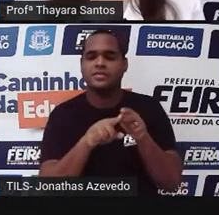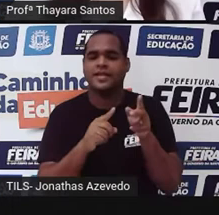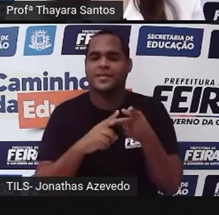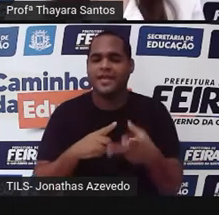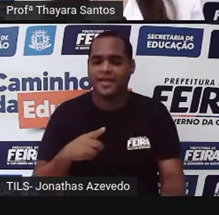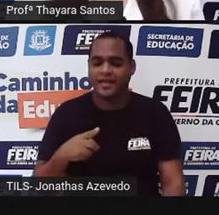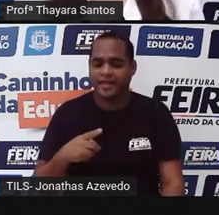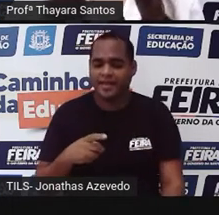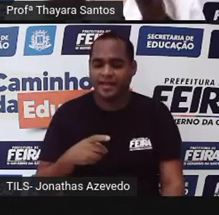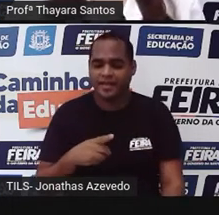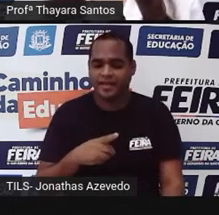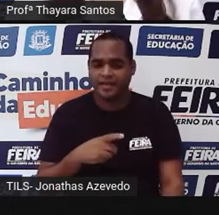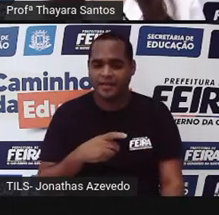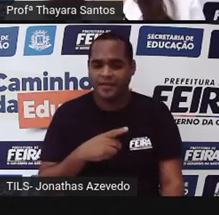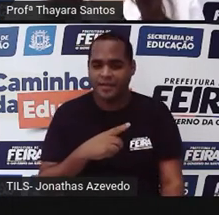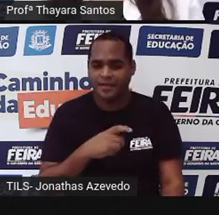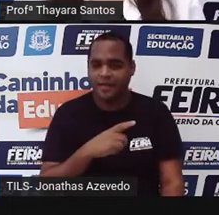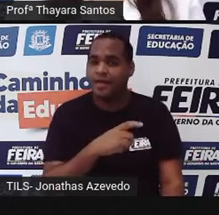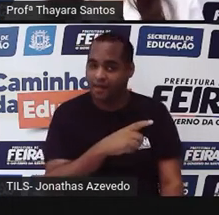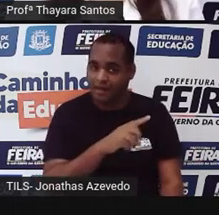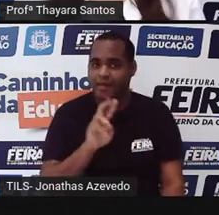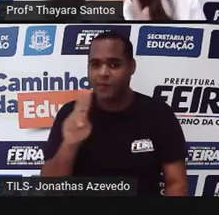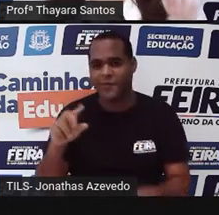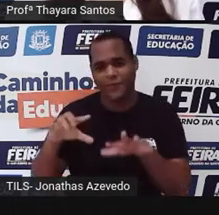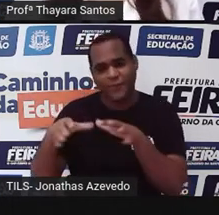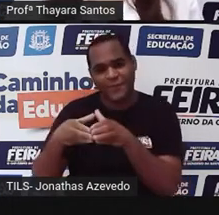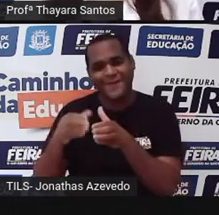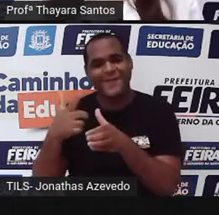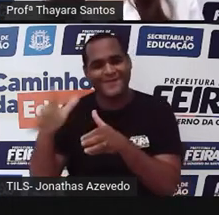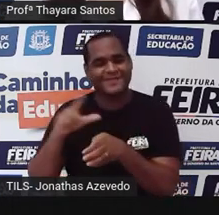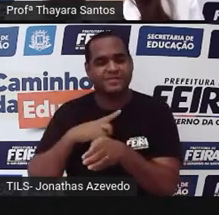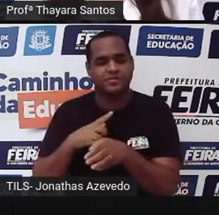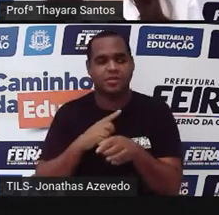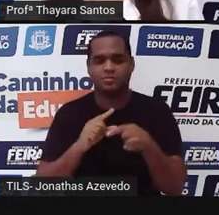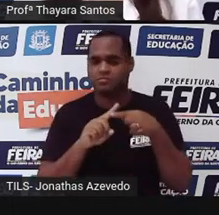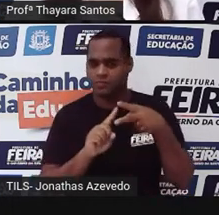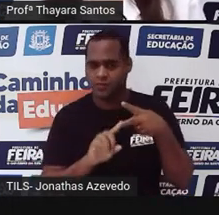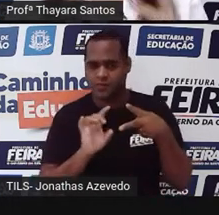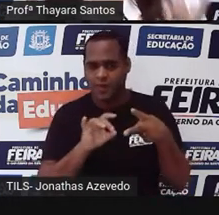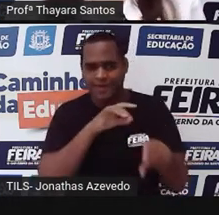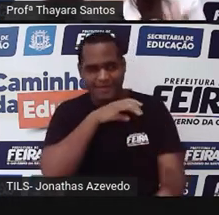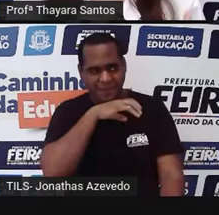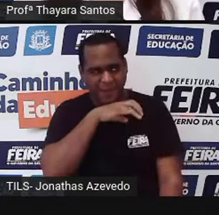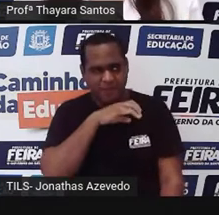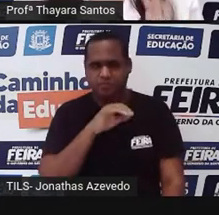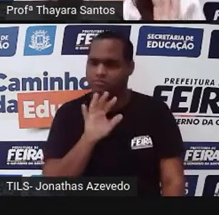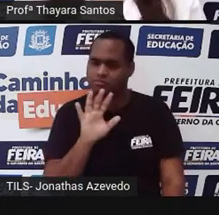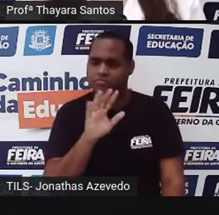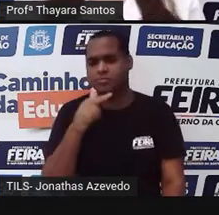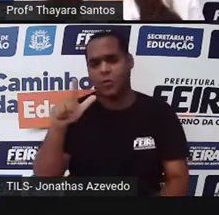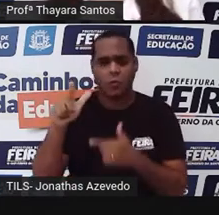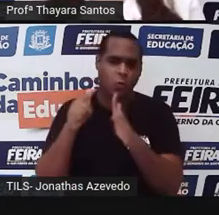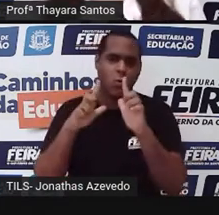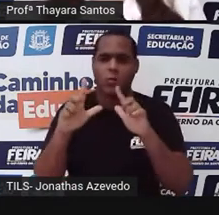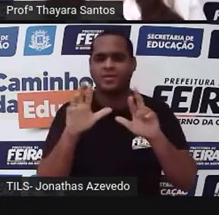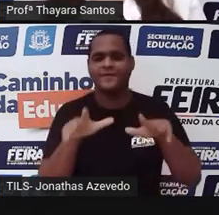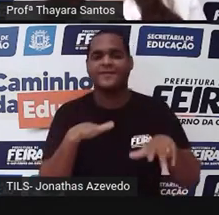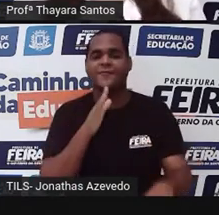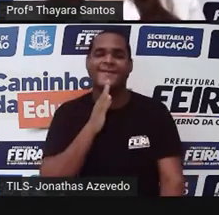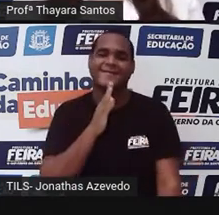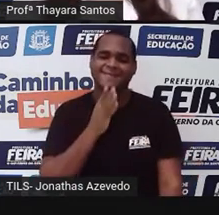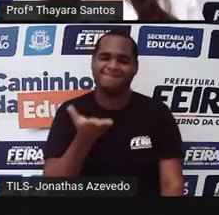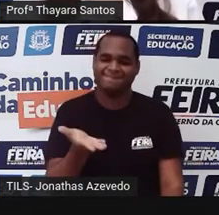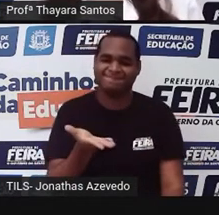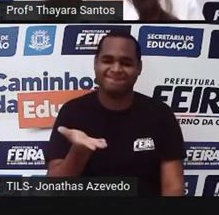minhocas são representantes do grupo dos anelídeos. Mas não só tem esses dois animais, não. Tem muitos outros e a gente vai conhecê-los hoje.